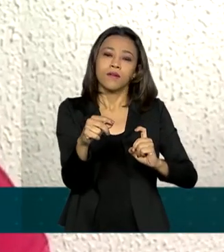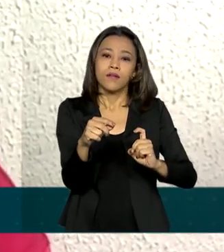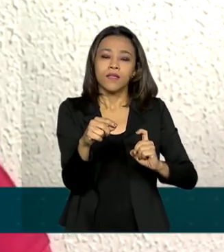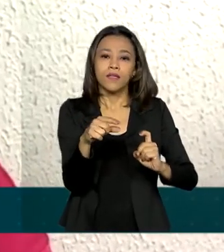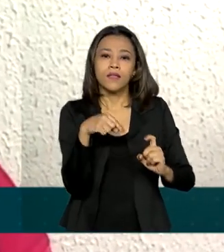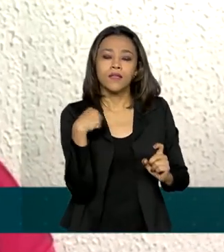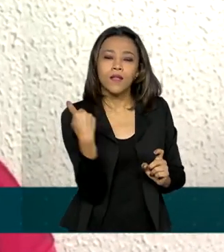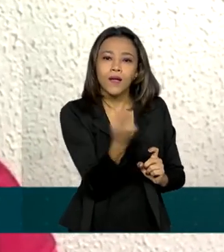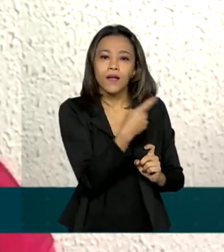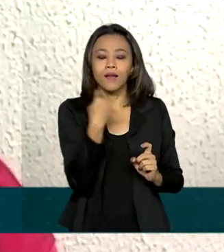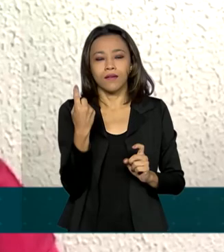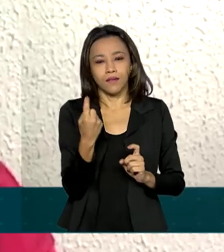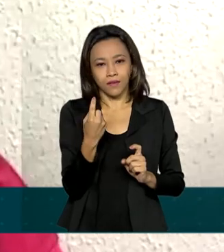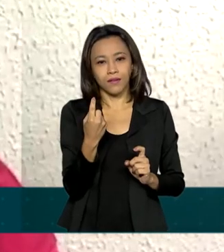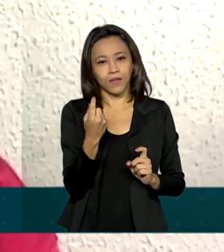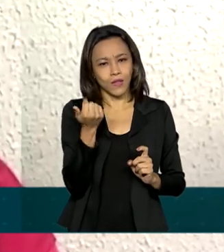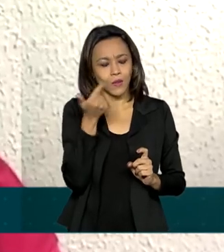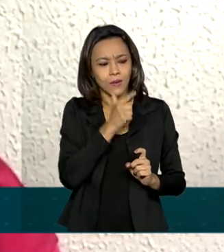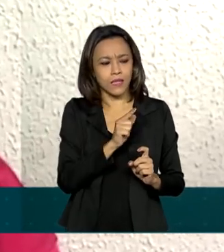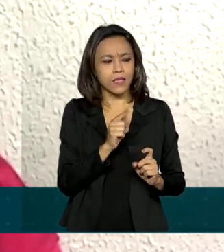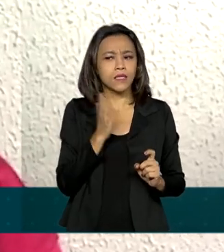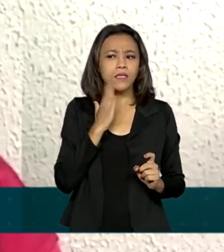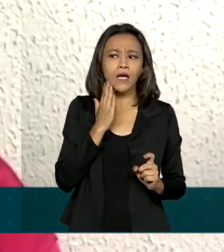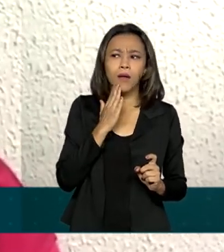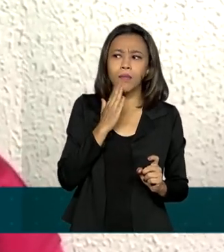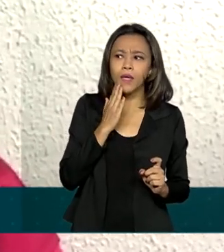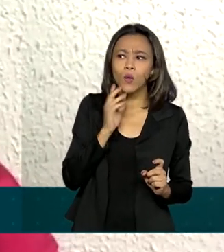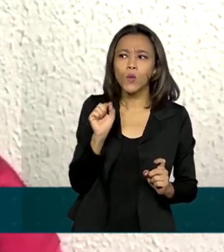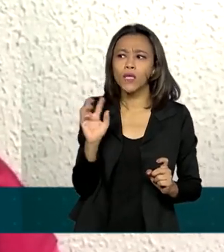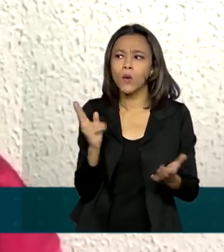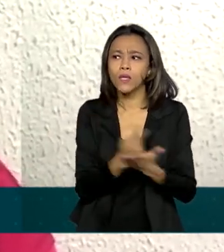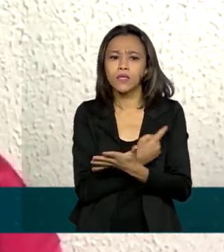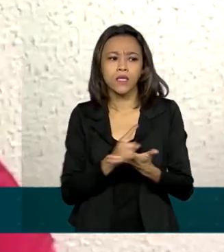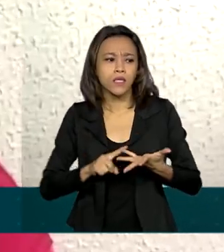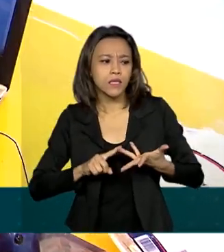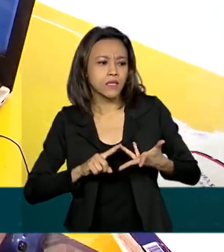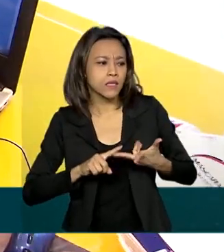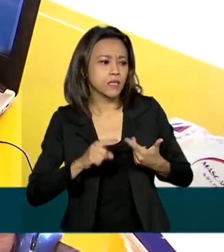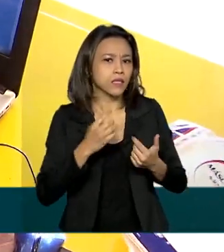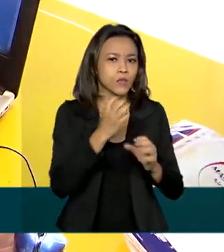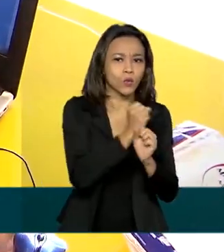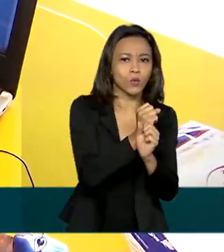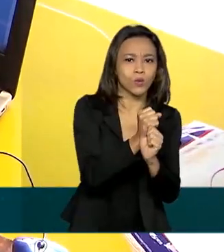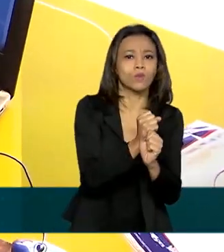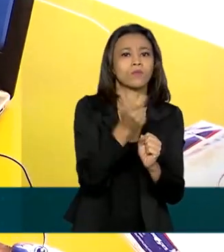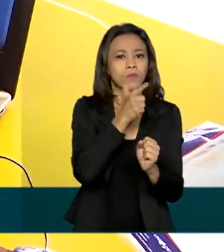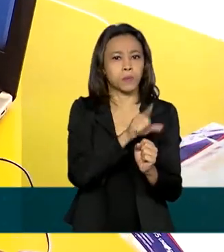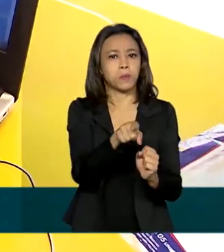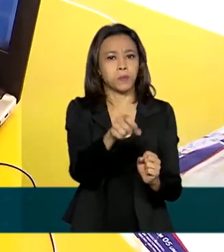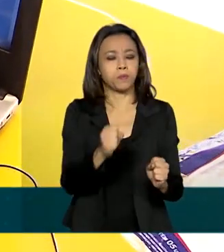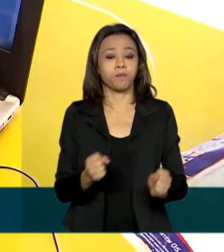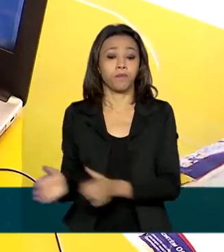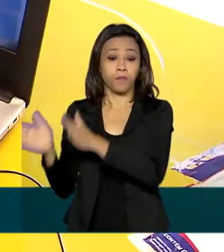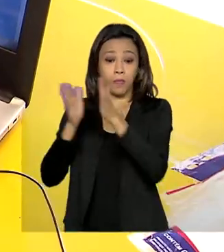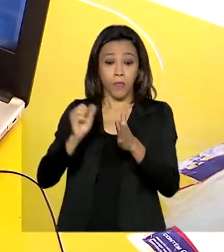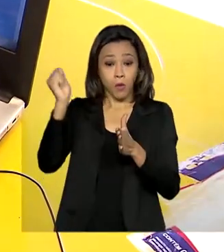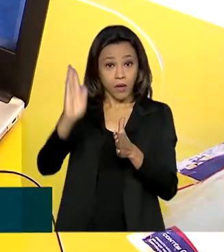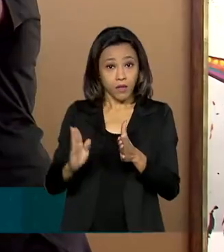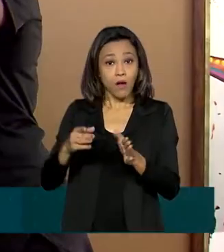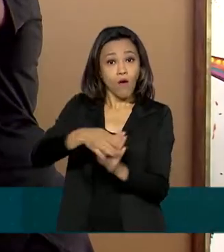tomasse mais domínio do que estava acontecendo, tivesse noção dos números. O Brasil Mais oferece consultoria